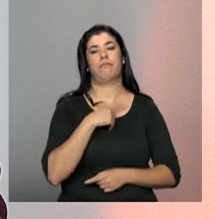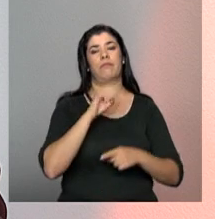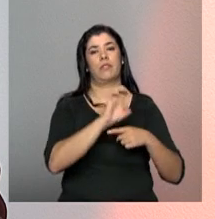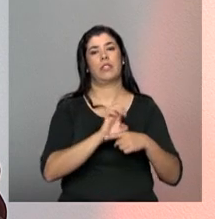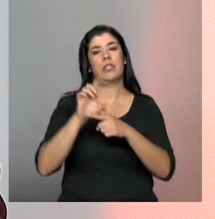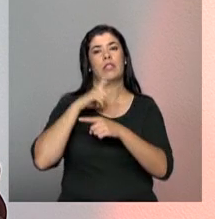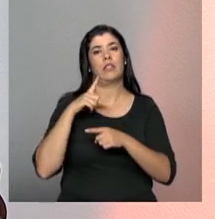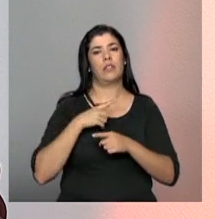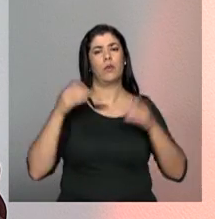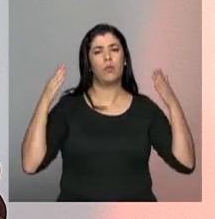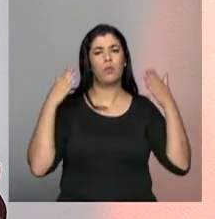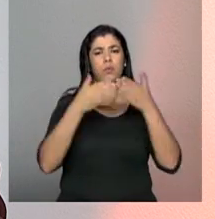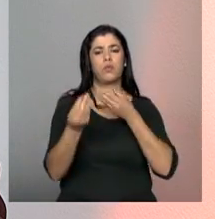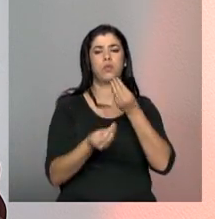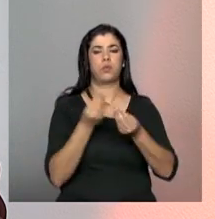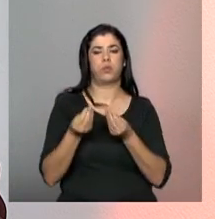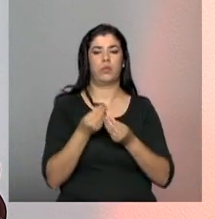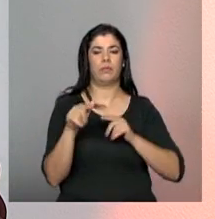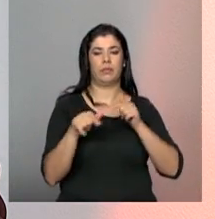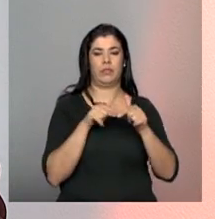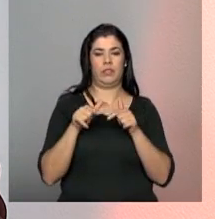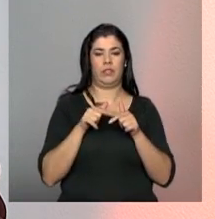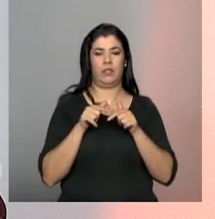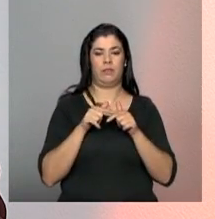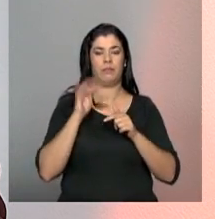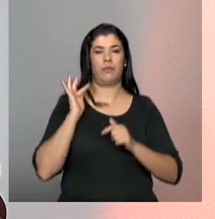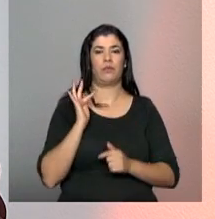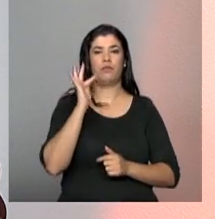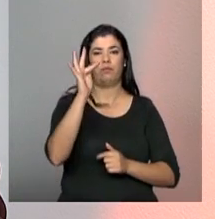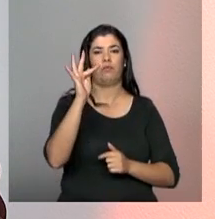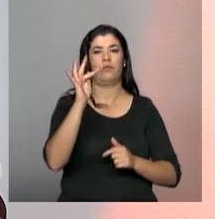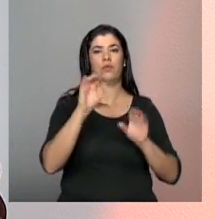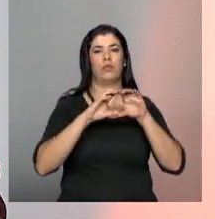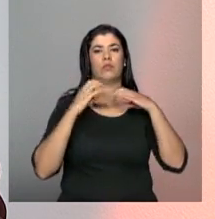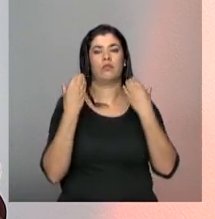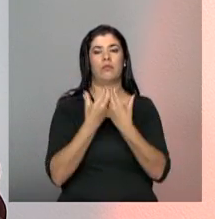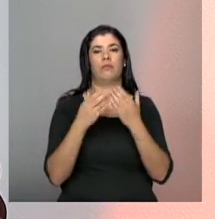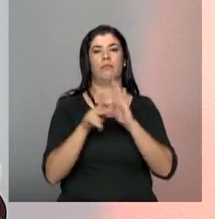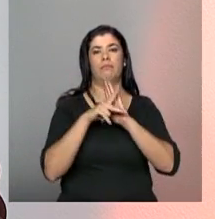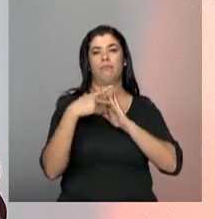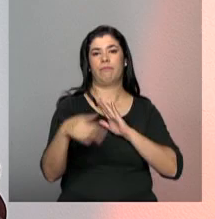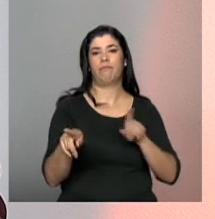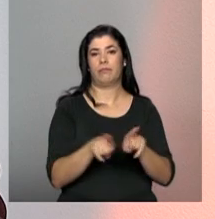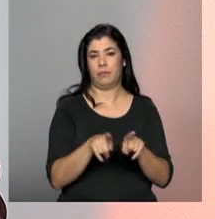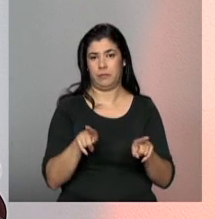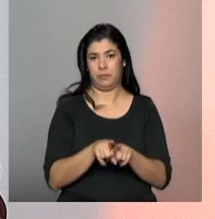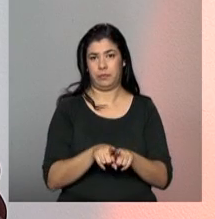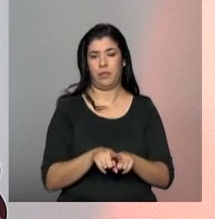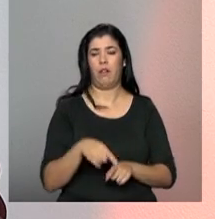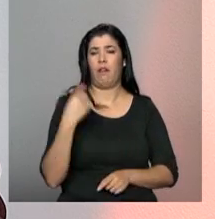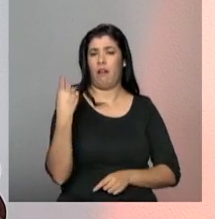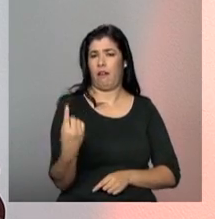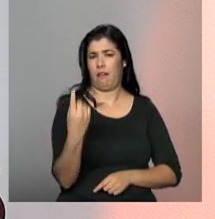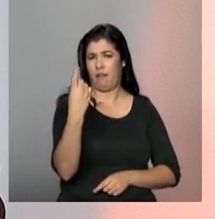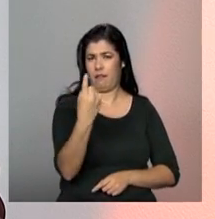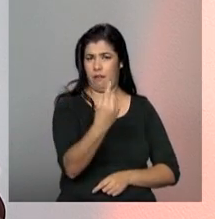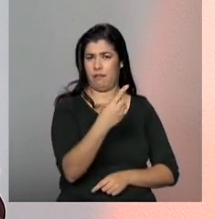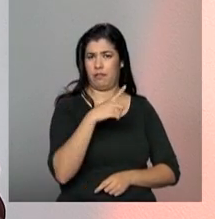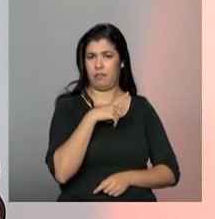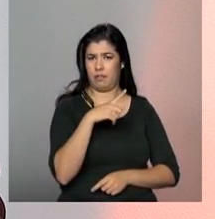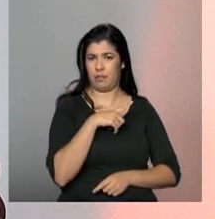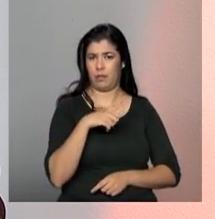a dimensão, a noção de como vai ser a dimensão de sua conferência. Então, tem Estado que tem condições de fazer